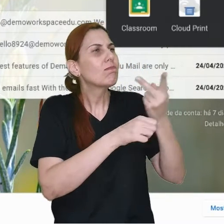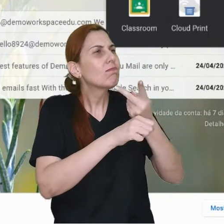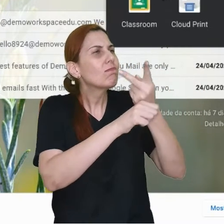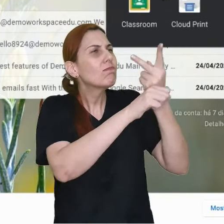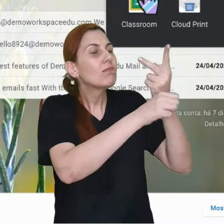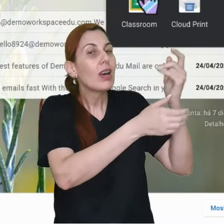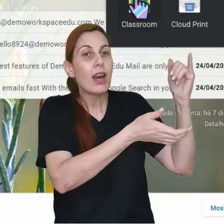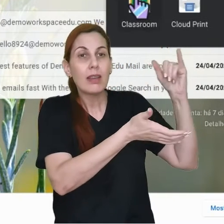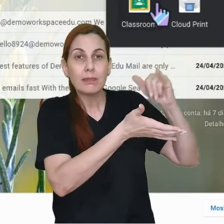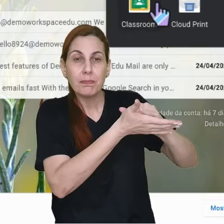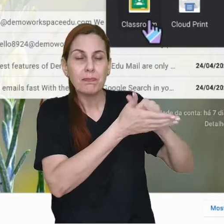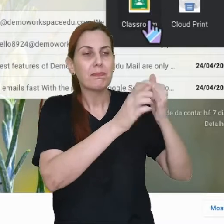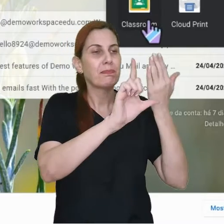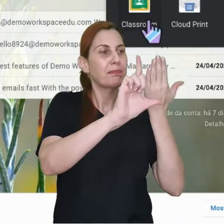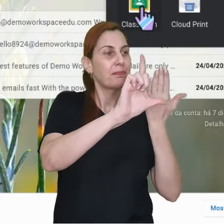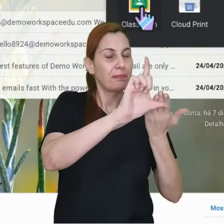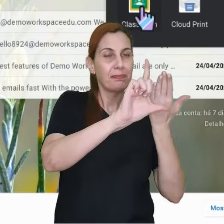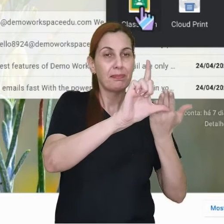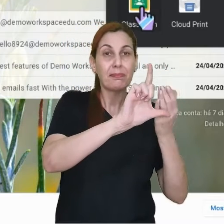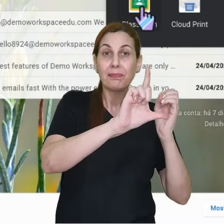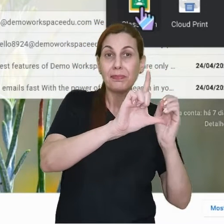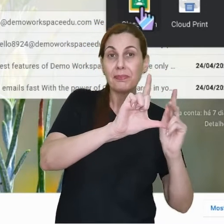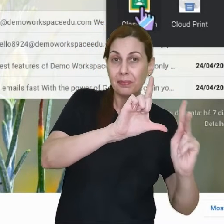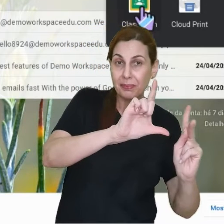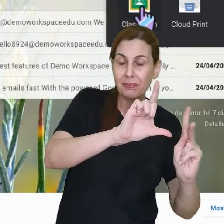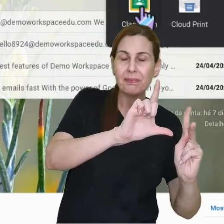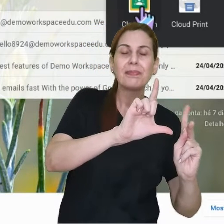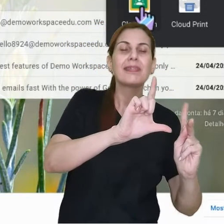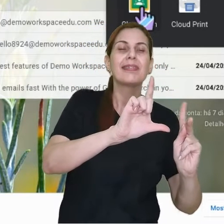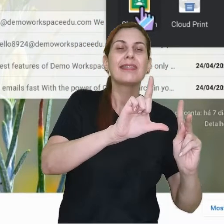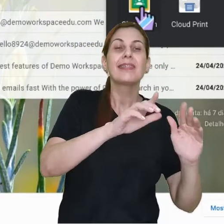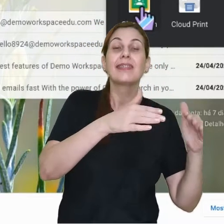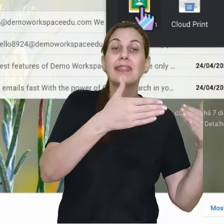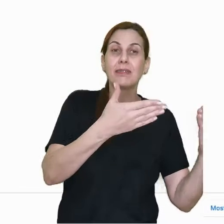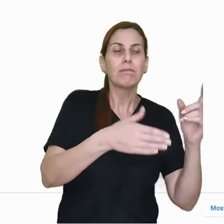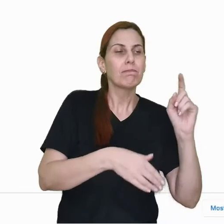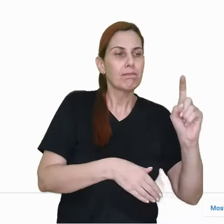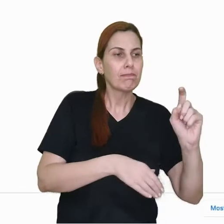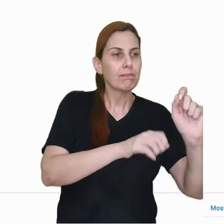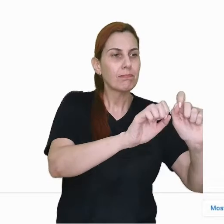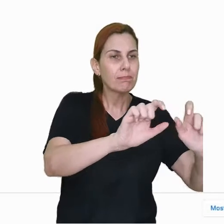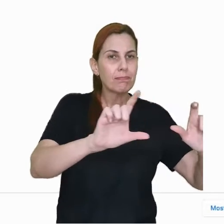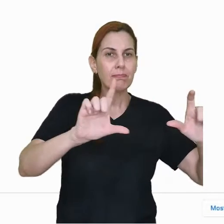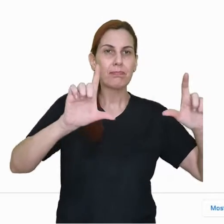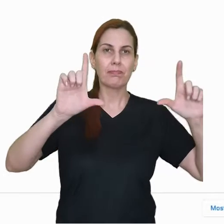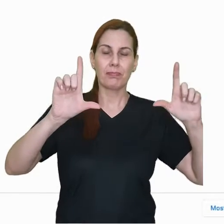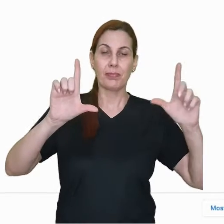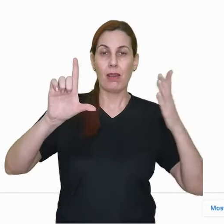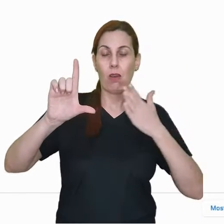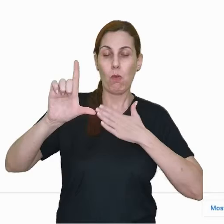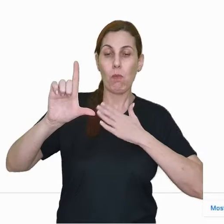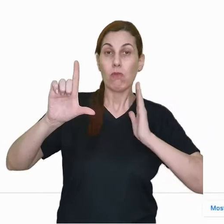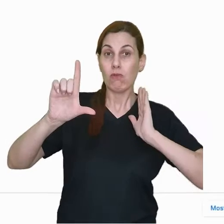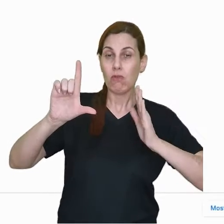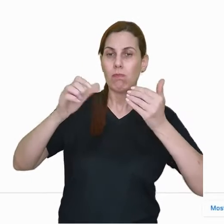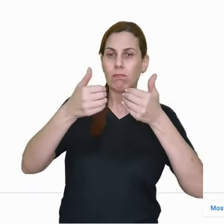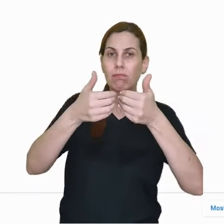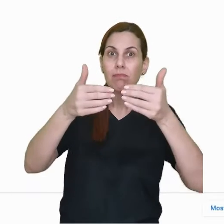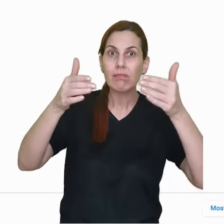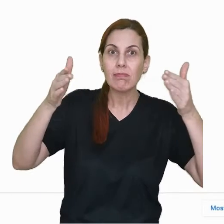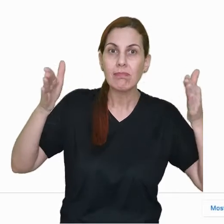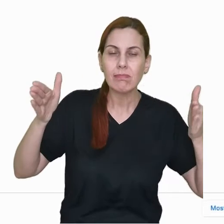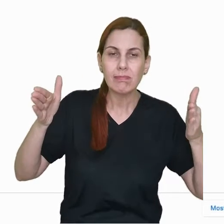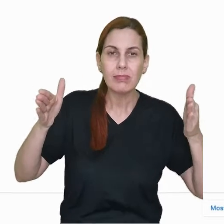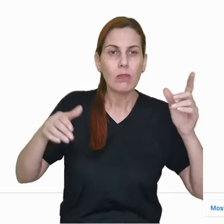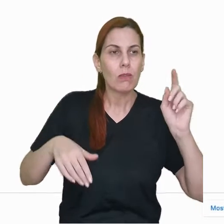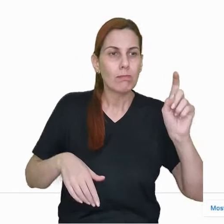aplicativo Google Sala de Aula, tá certo? Ou Google Classroom, e clico aqui. Eu já deixei a minha guia aberta, então vou